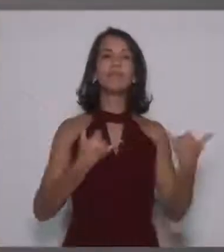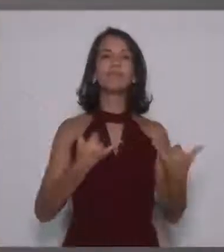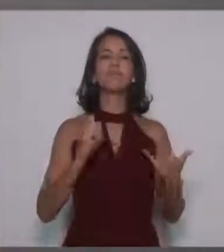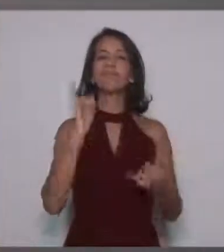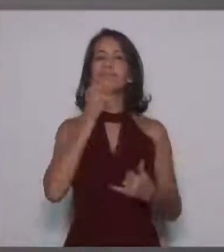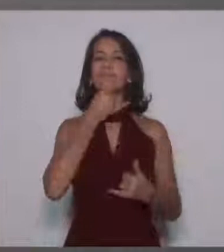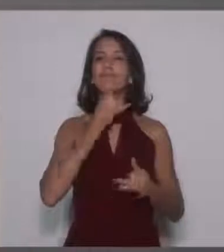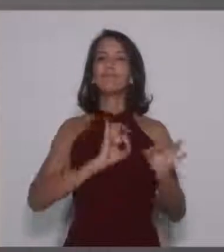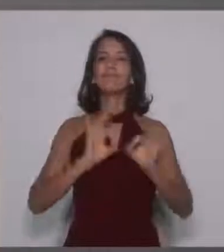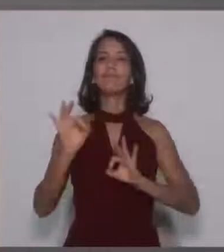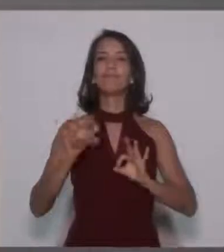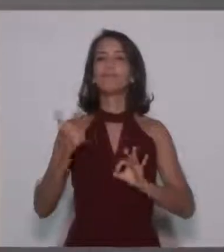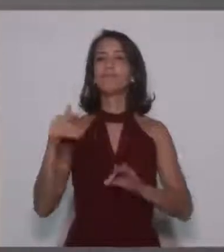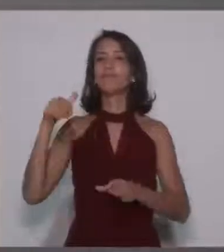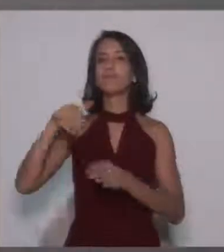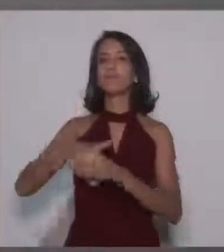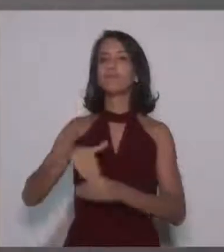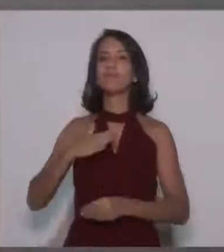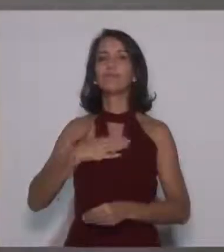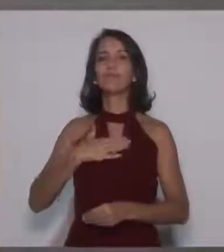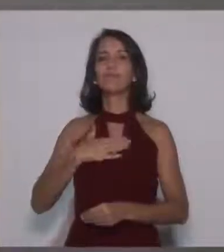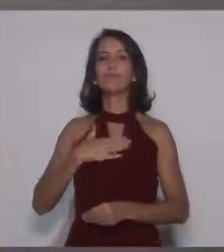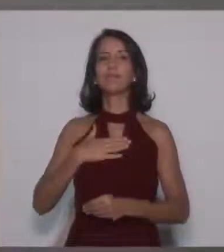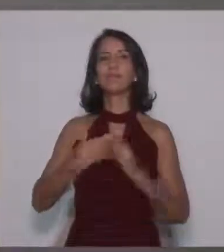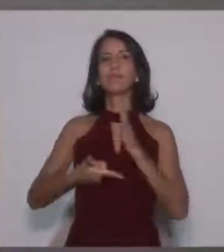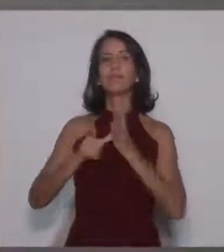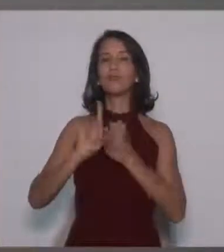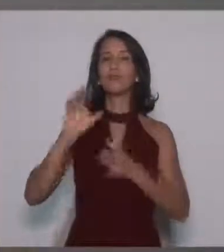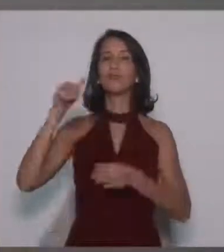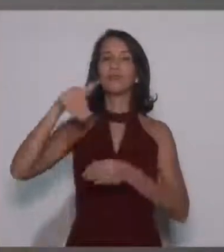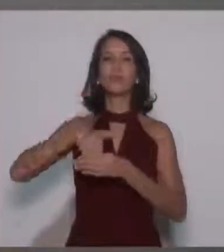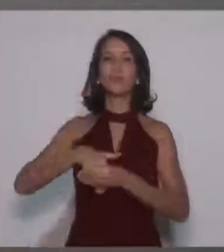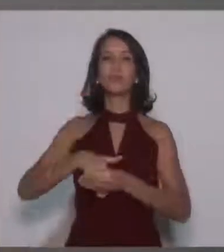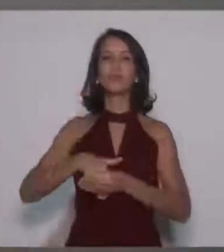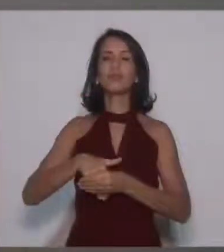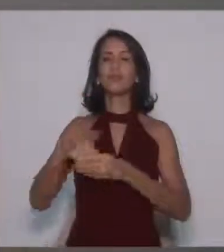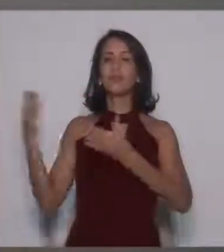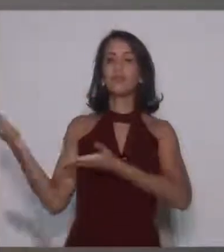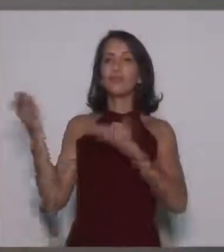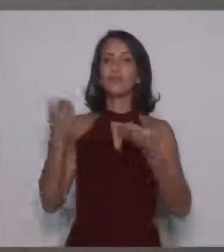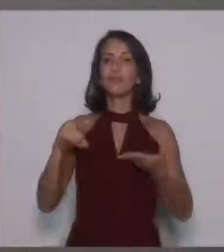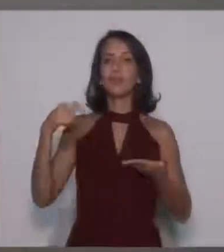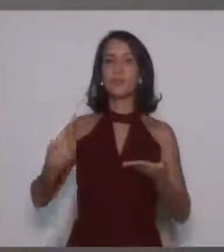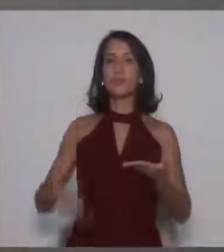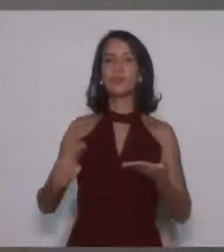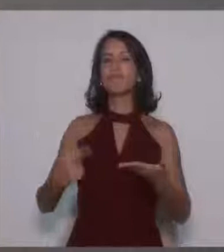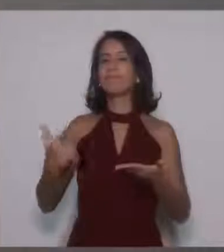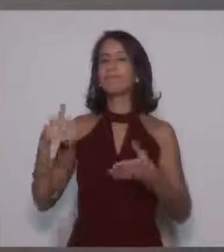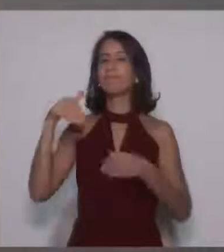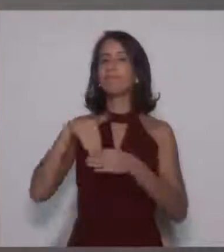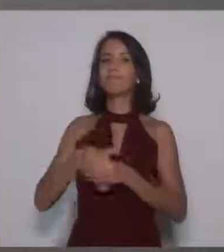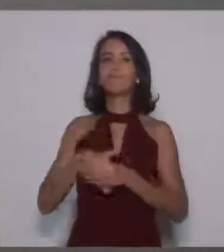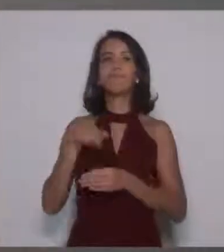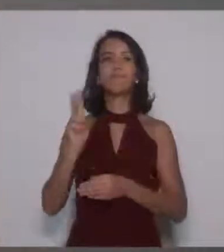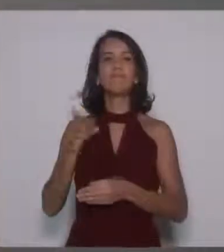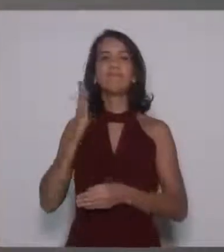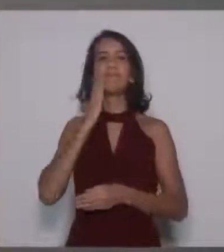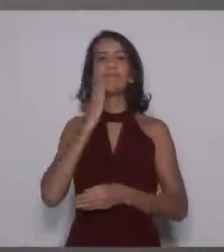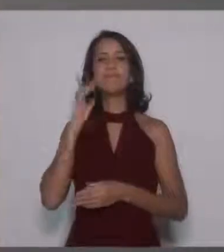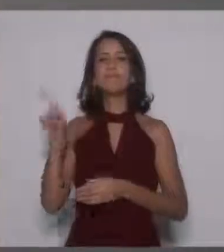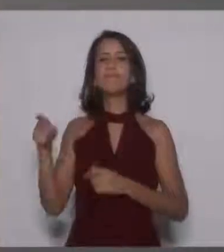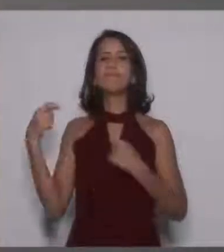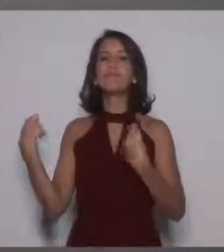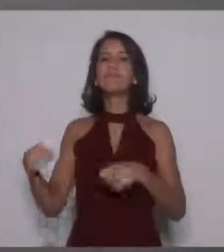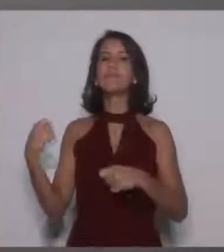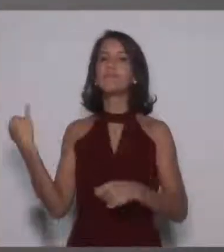projeto não vai ter meu voto. Já adianta o meu voto, quando ele vir para a sessão, não vai ter meu voto. Mesmo eu sabendo da